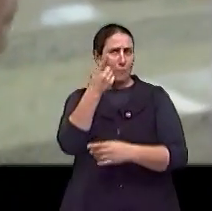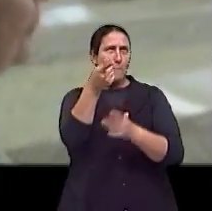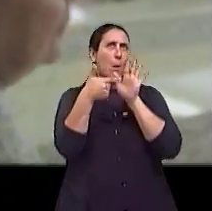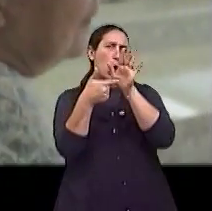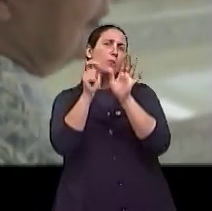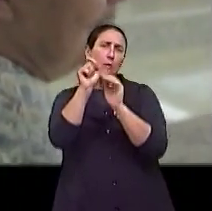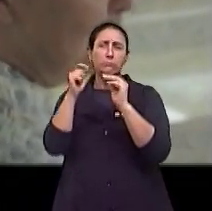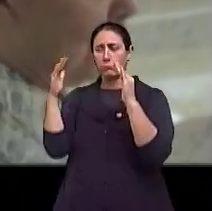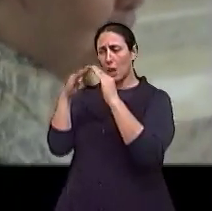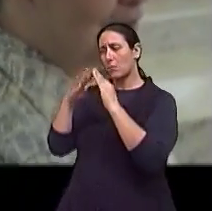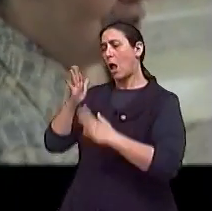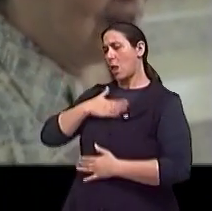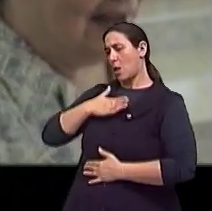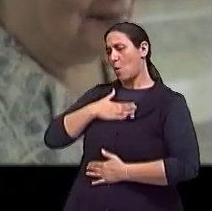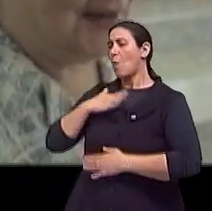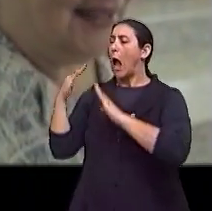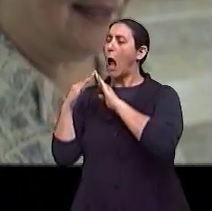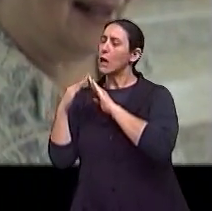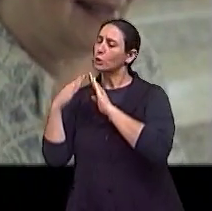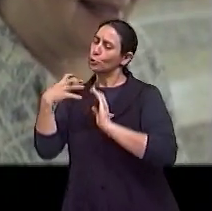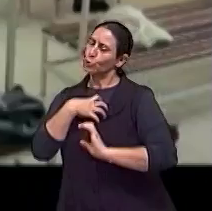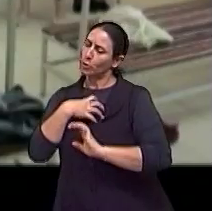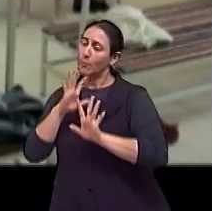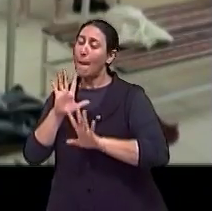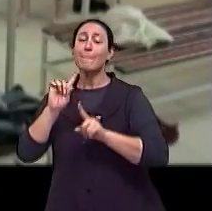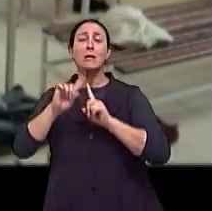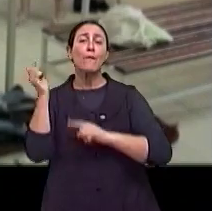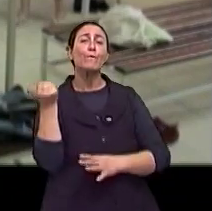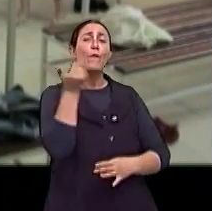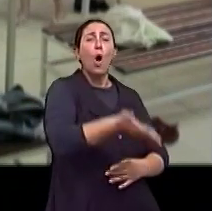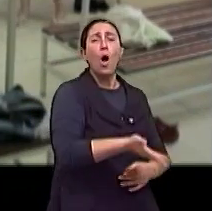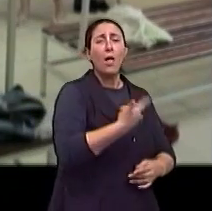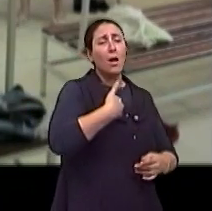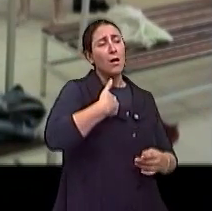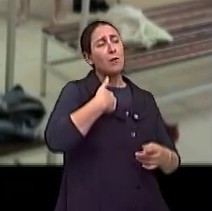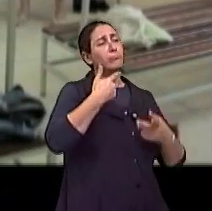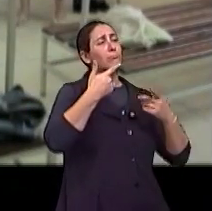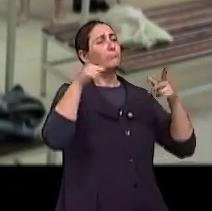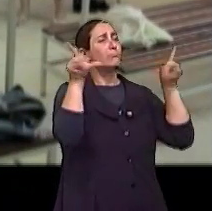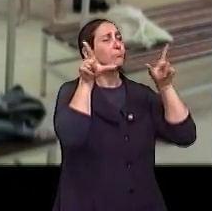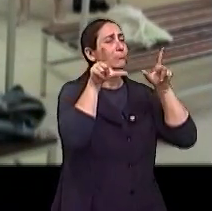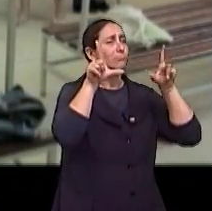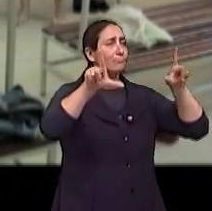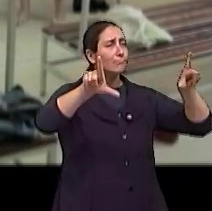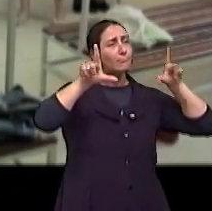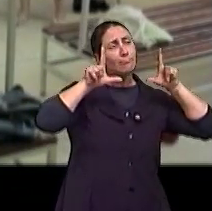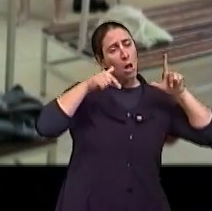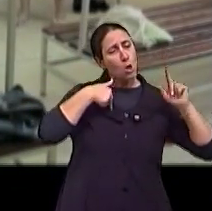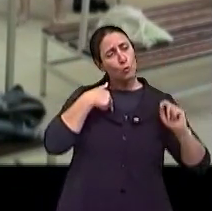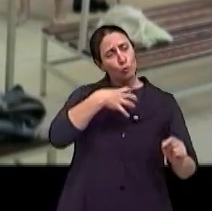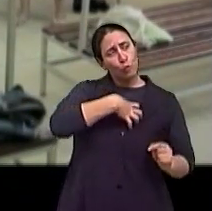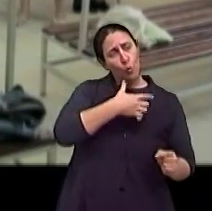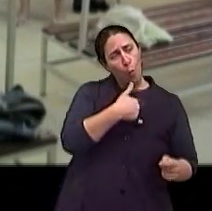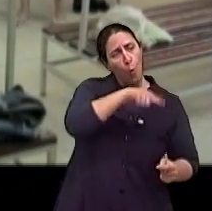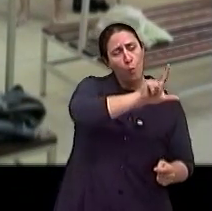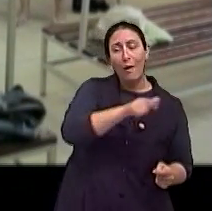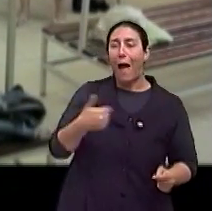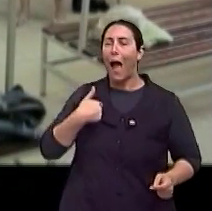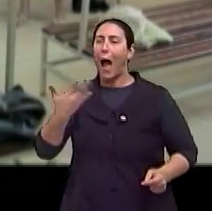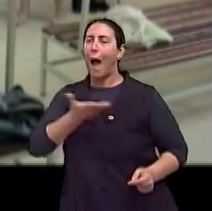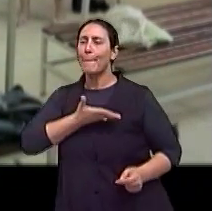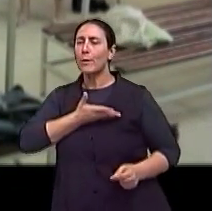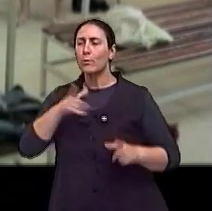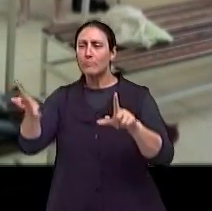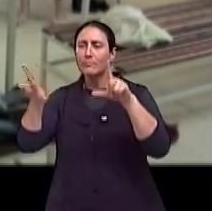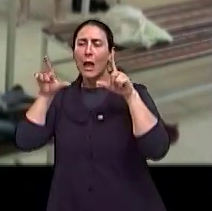bom, aqui no programa de TV, a tem um jeito de falar, quando a gente está com um amigo, a gente é outro, né? Exatamente. Então, acho que isso também é algo que o